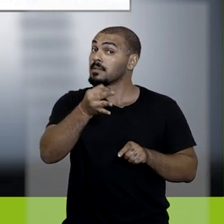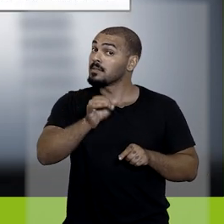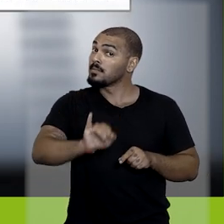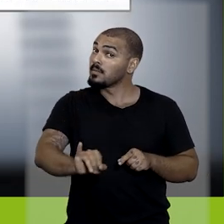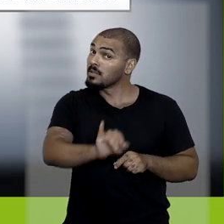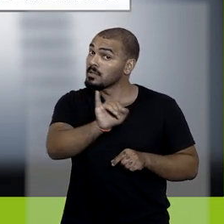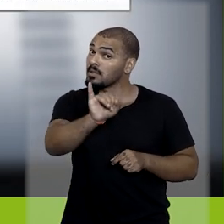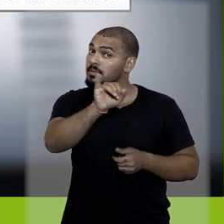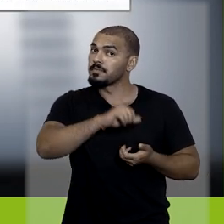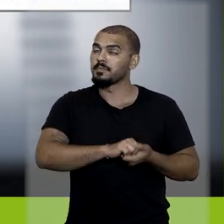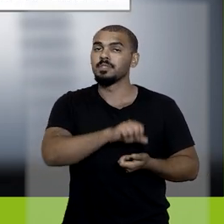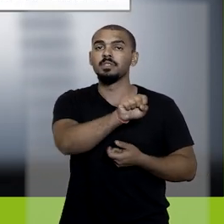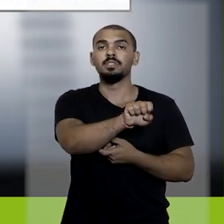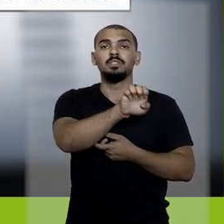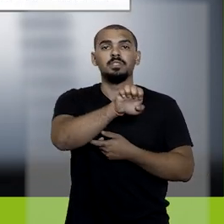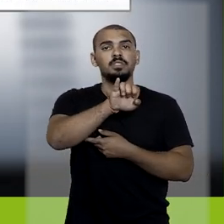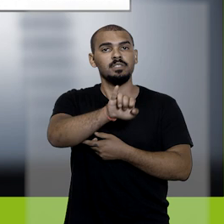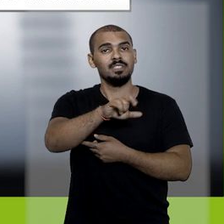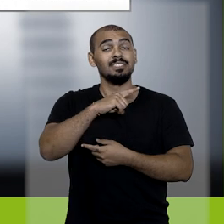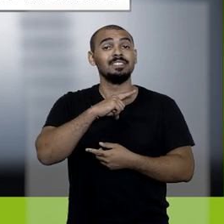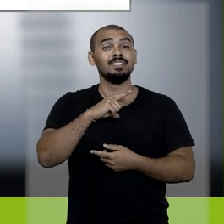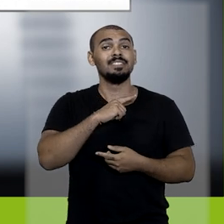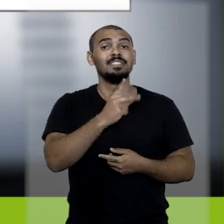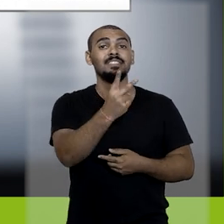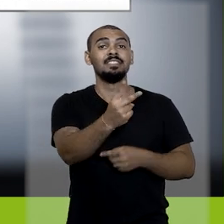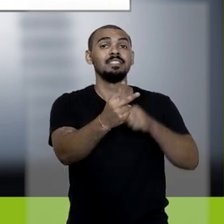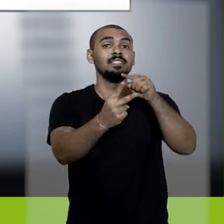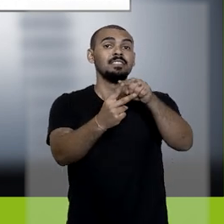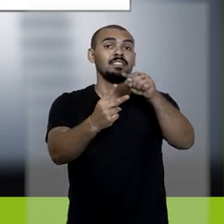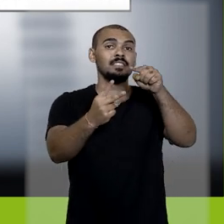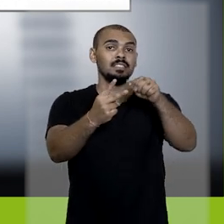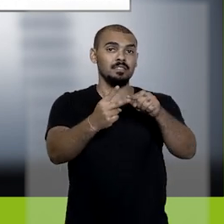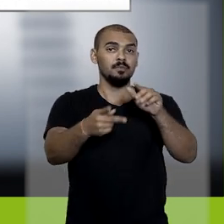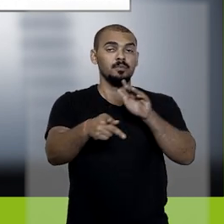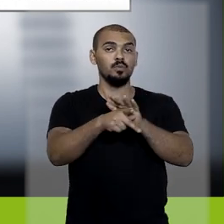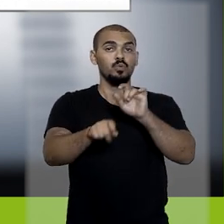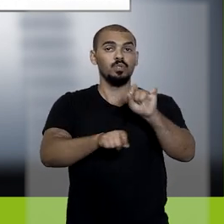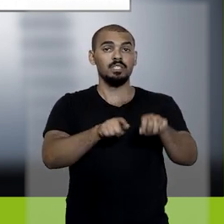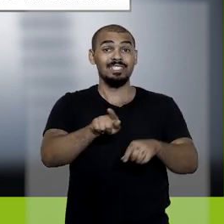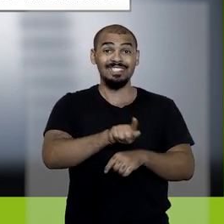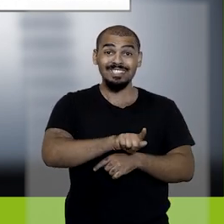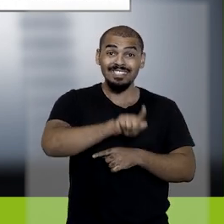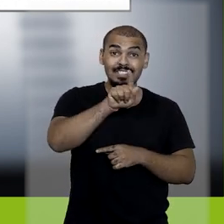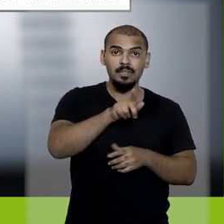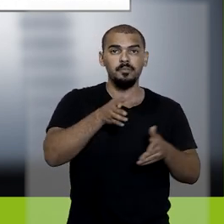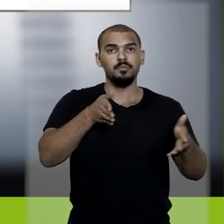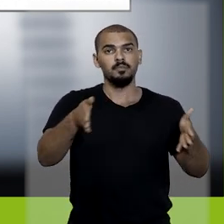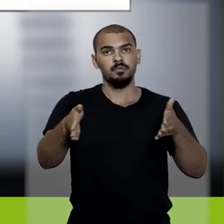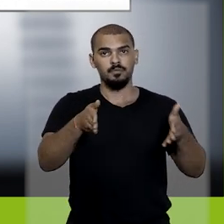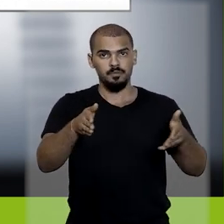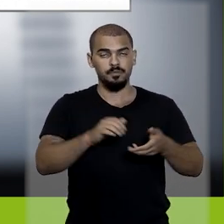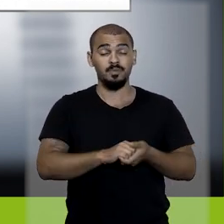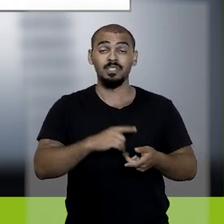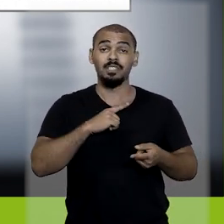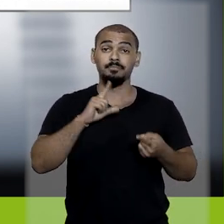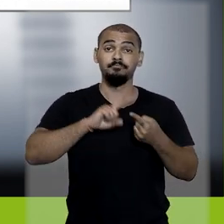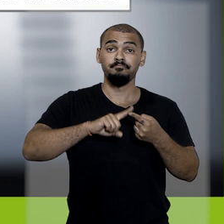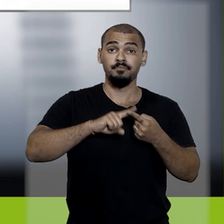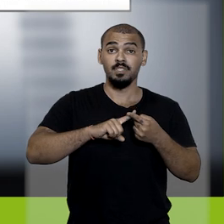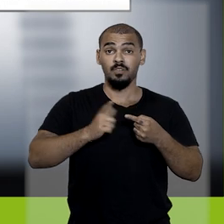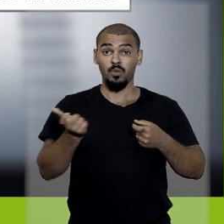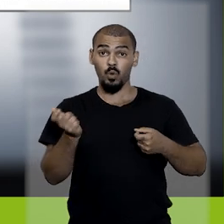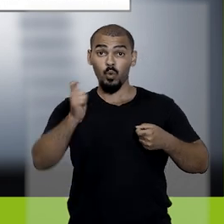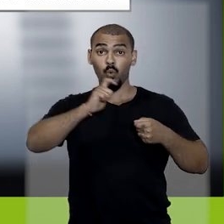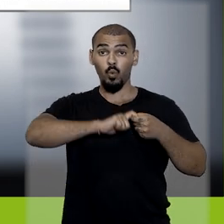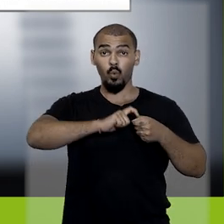uma dica importante! O SEI disponibiliza duas funcionalidades distintas para o gerenciamento de prazos. O